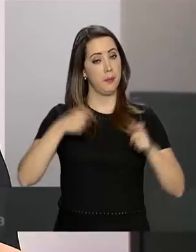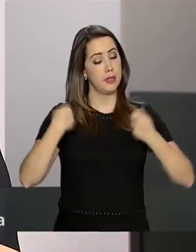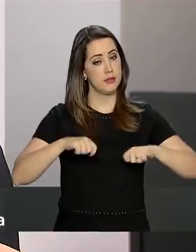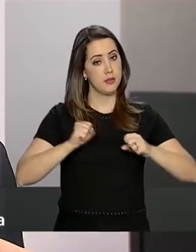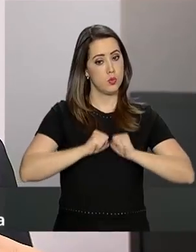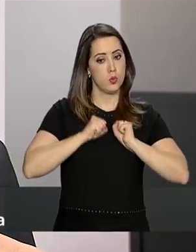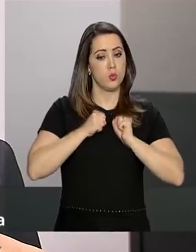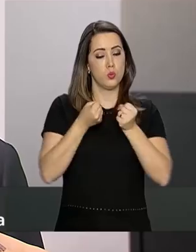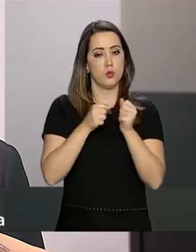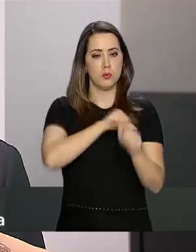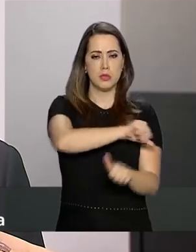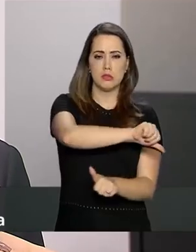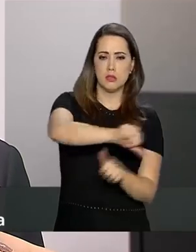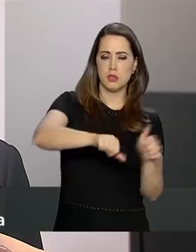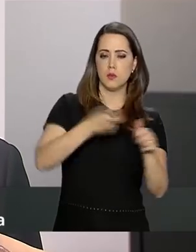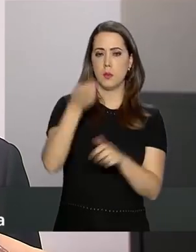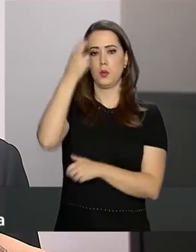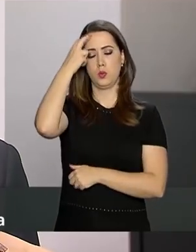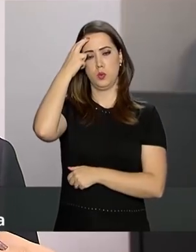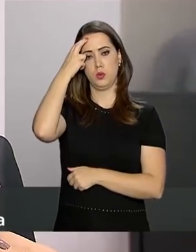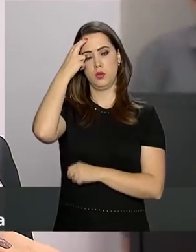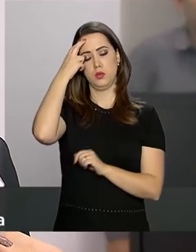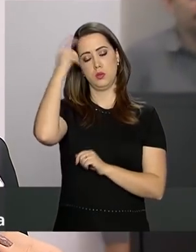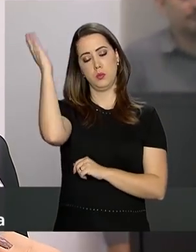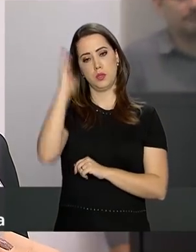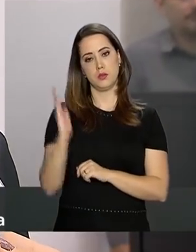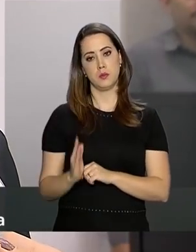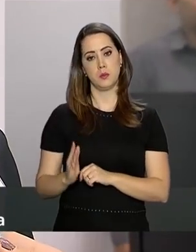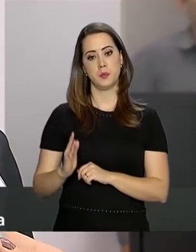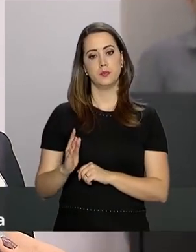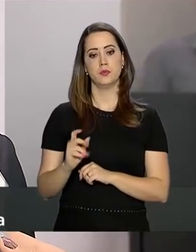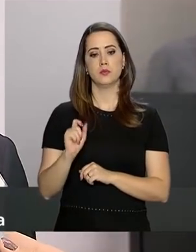para transformar a cultura do Brasil,